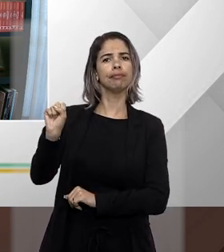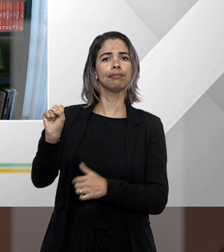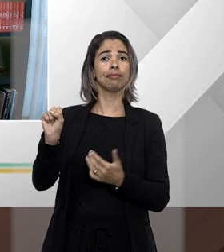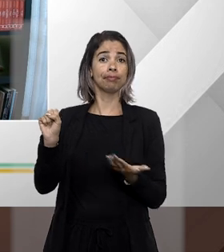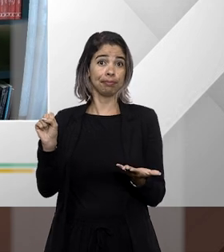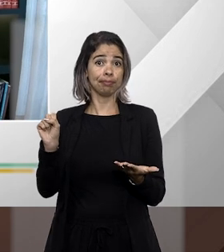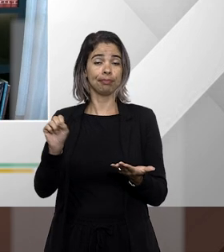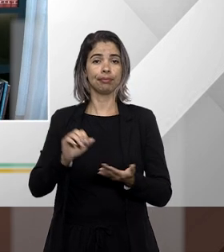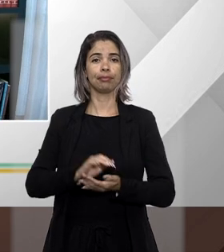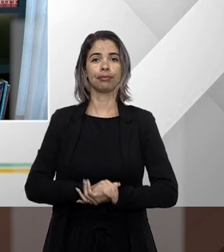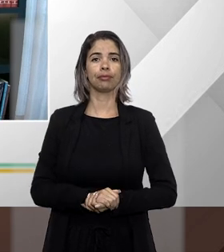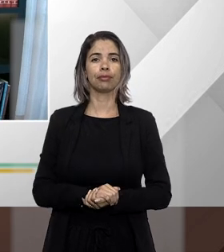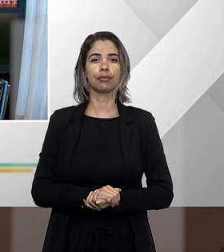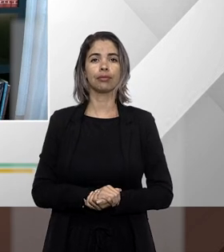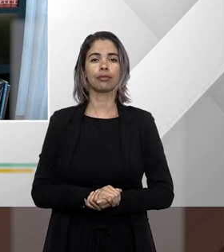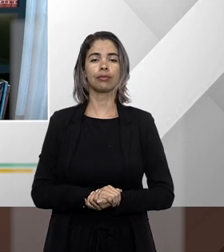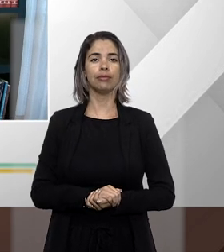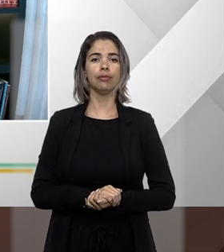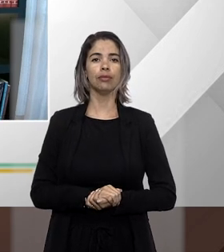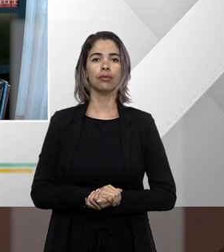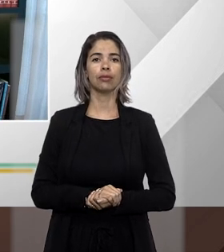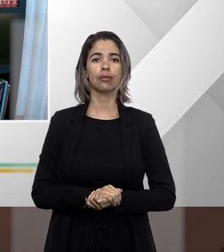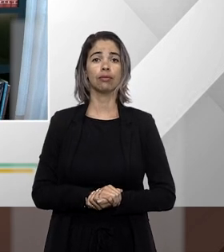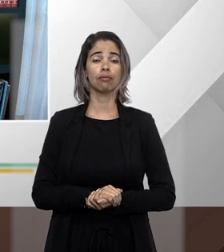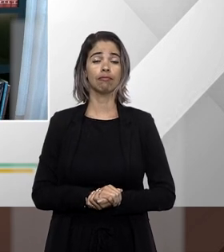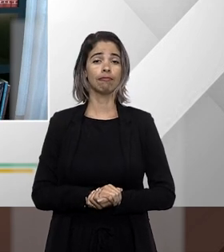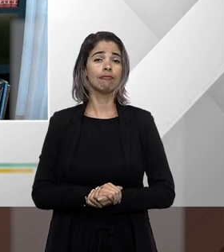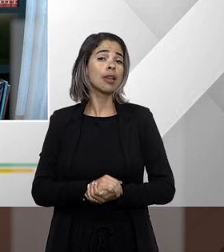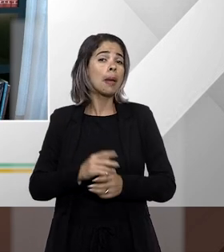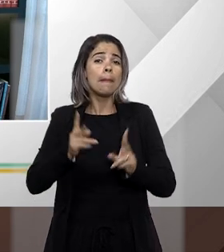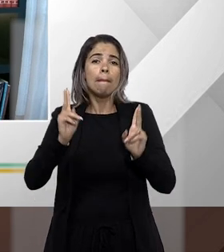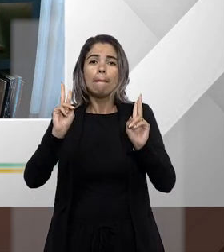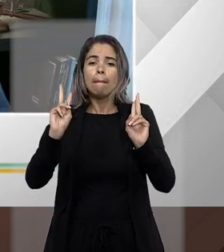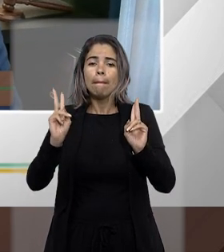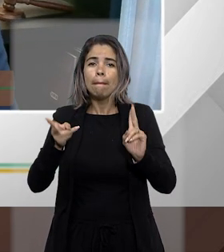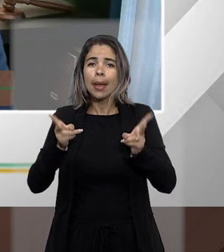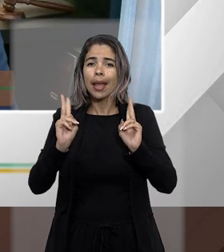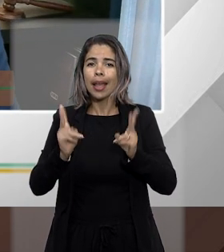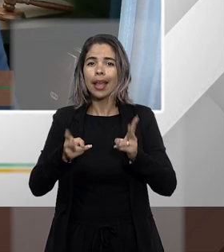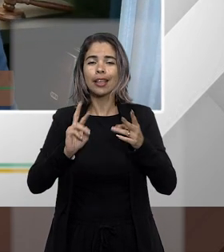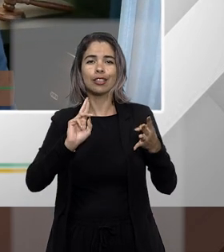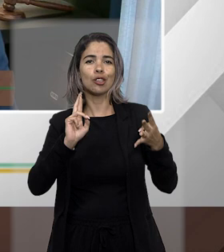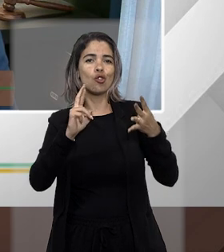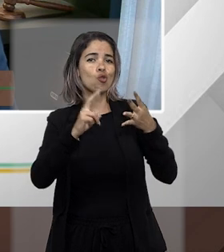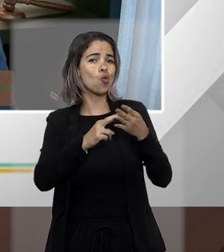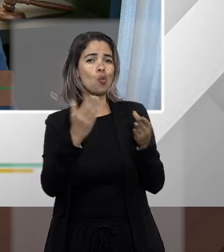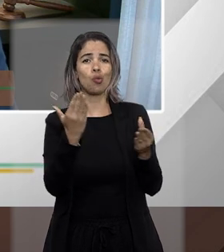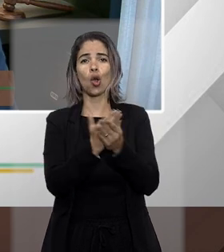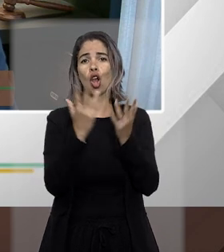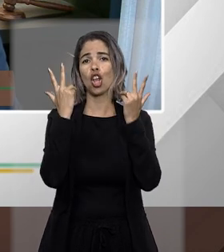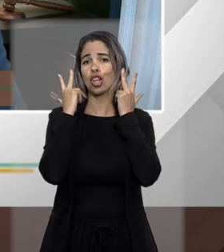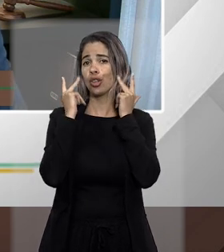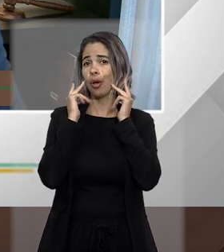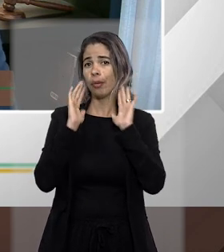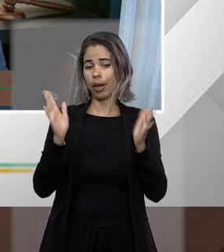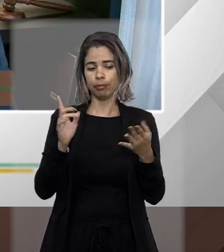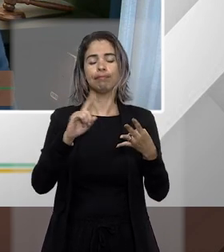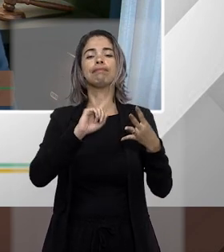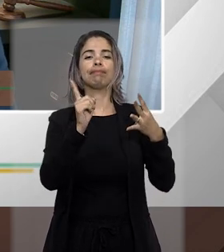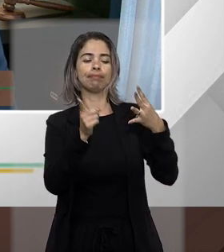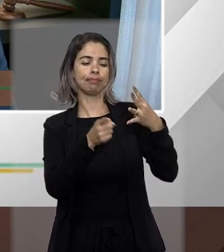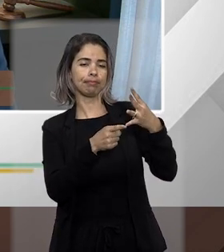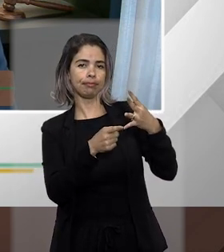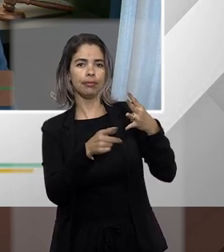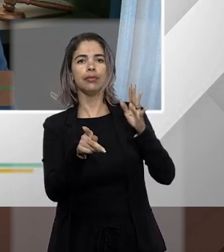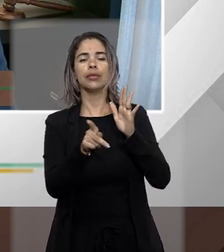praticamente os mesmos recursos de uma ação de procedimento comum cabe em primeira instância em base de declaração para esclarecer